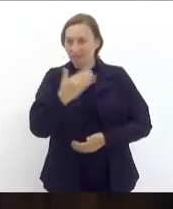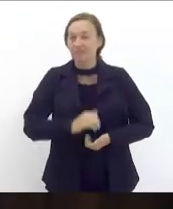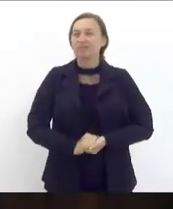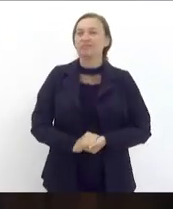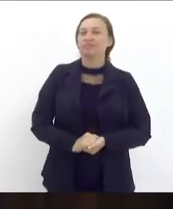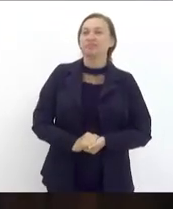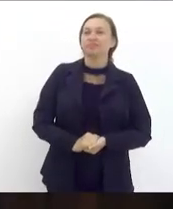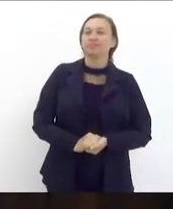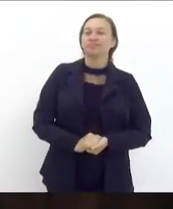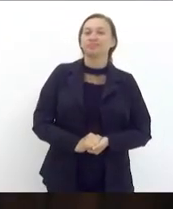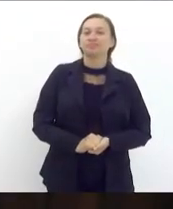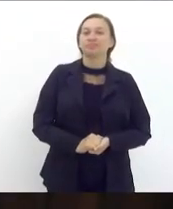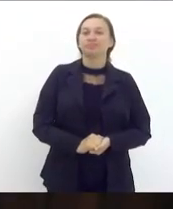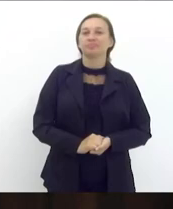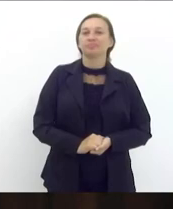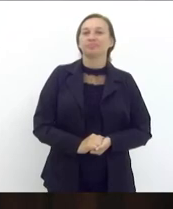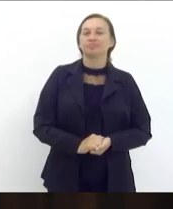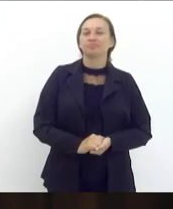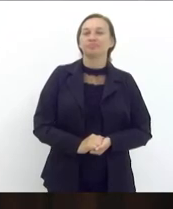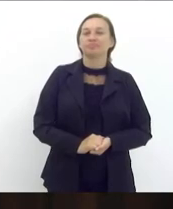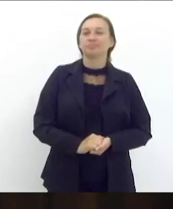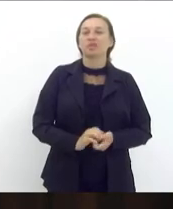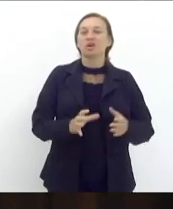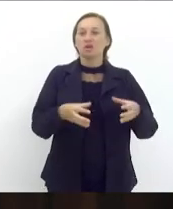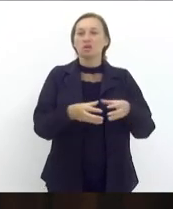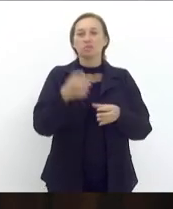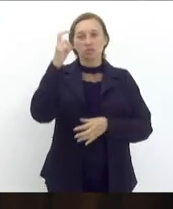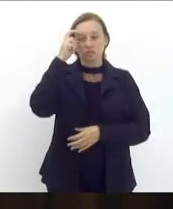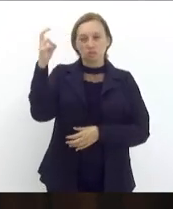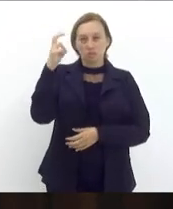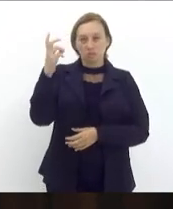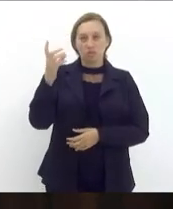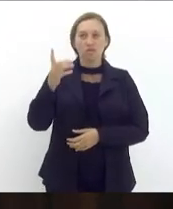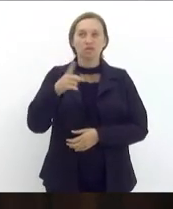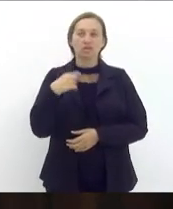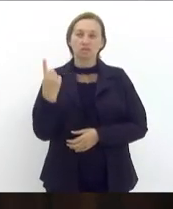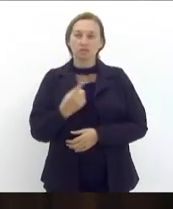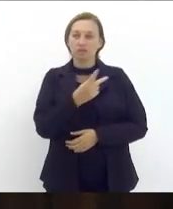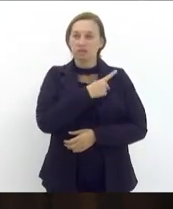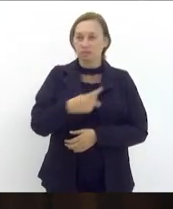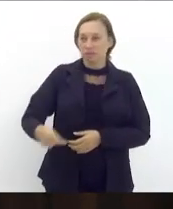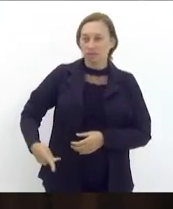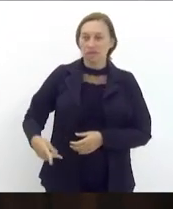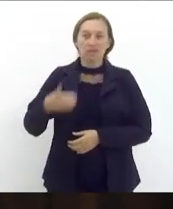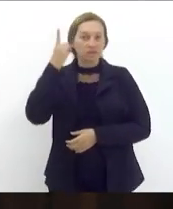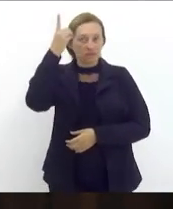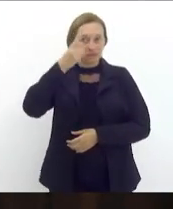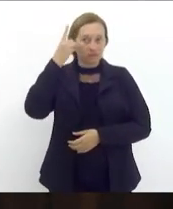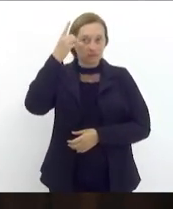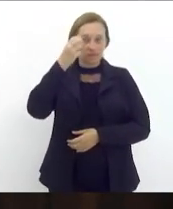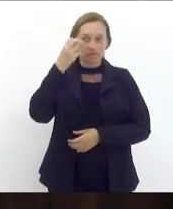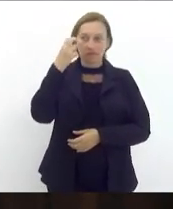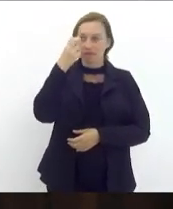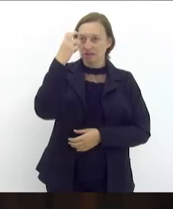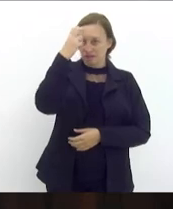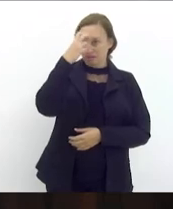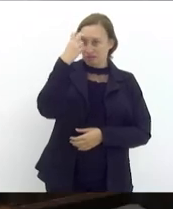Para emitir parecer pela Comissão de Cultura, nossa presidenta, deputada Verônica Lima.